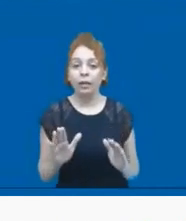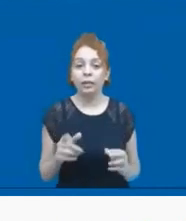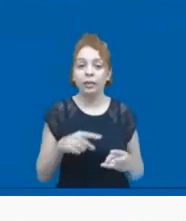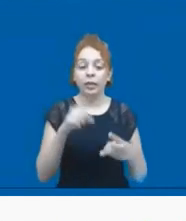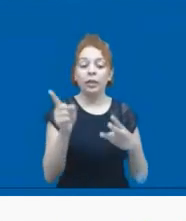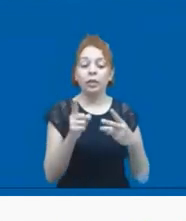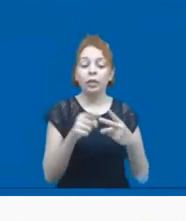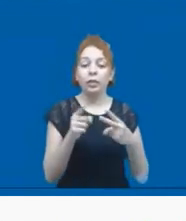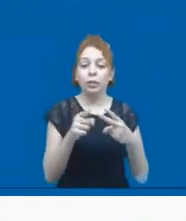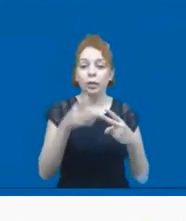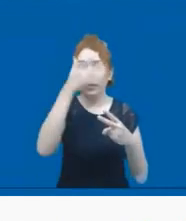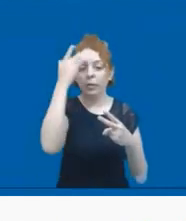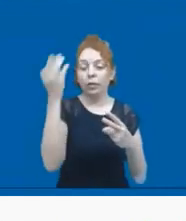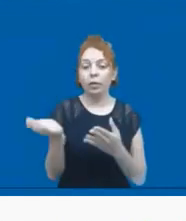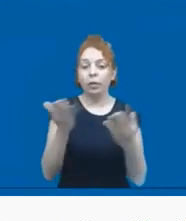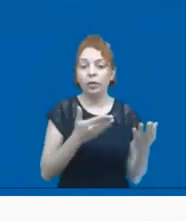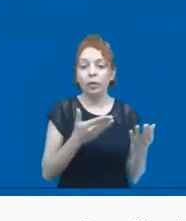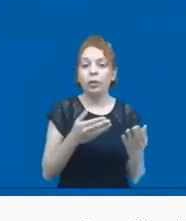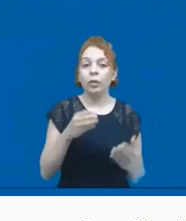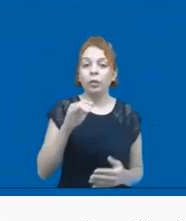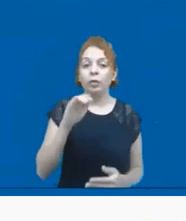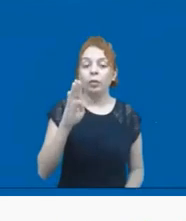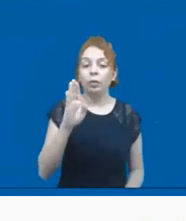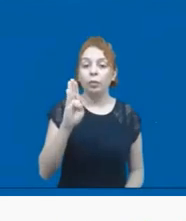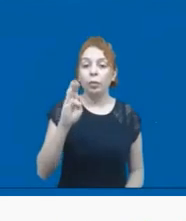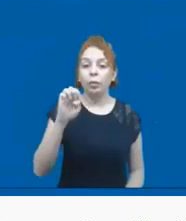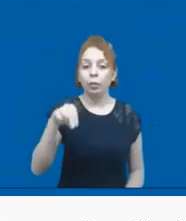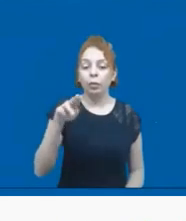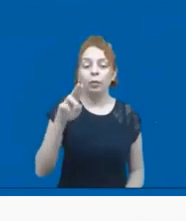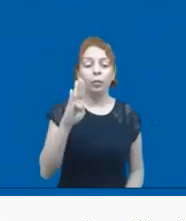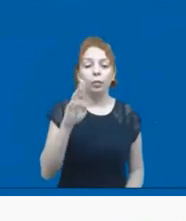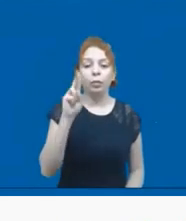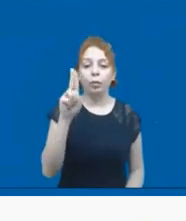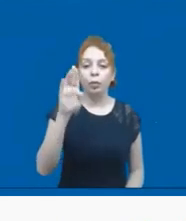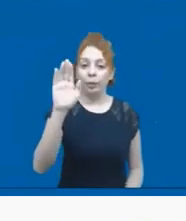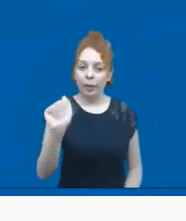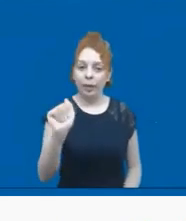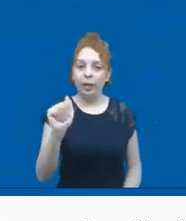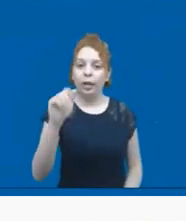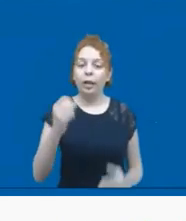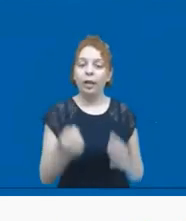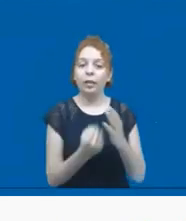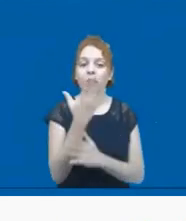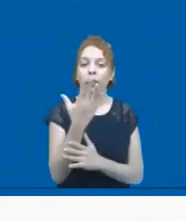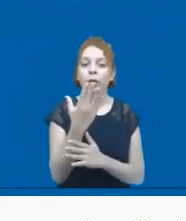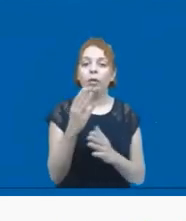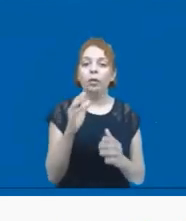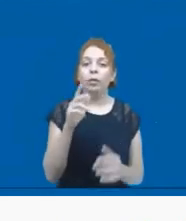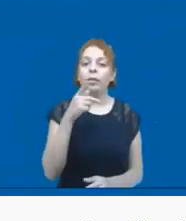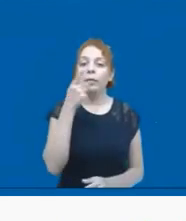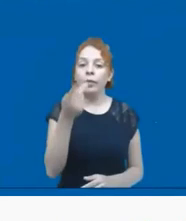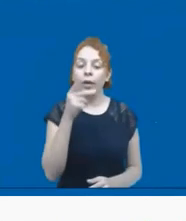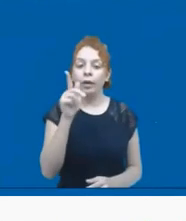convidada é a Bubaguiar. A Bubaguiar é uma das fundadoras do Fala Cari, que é um